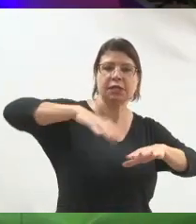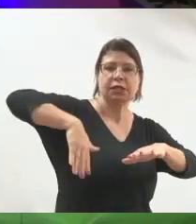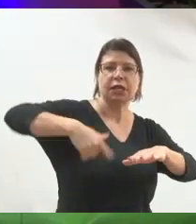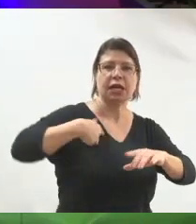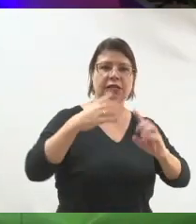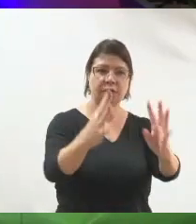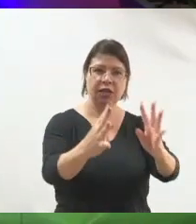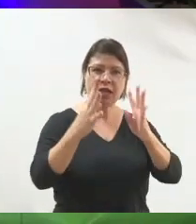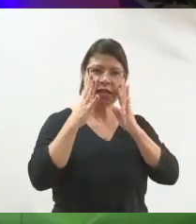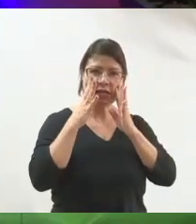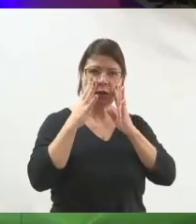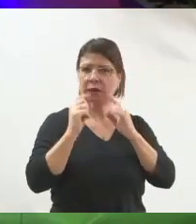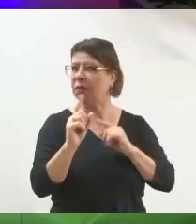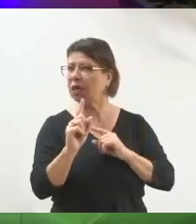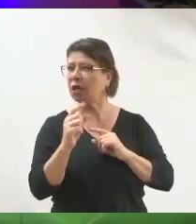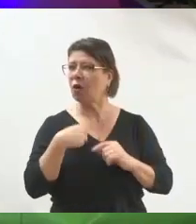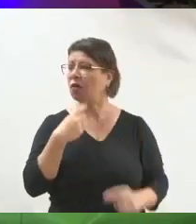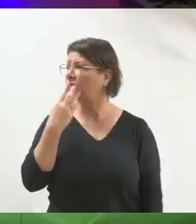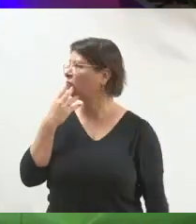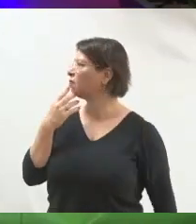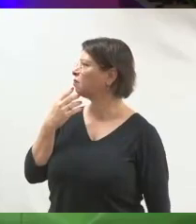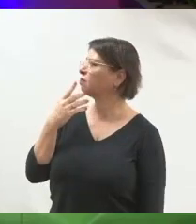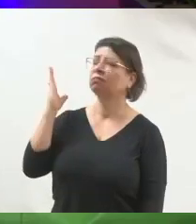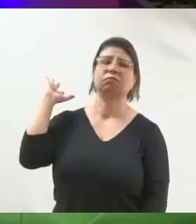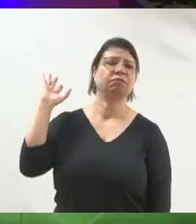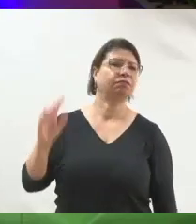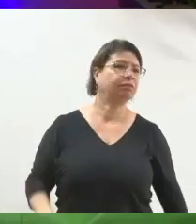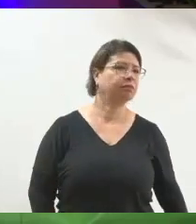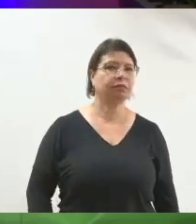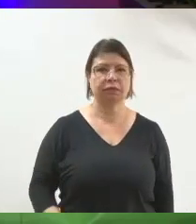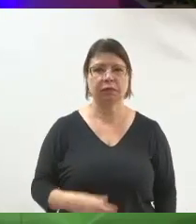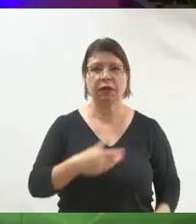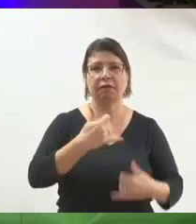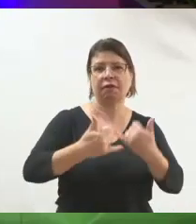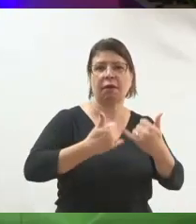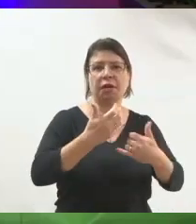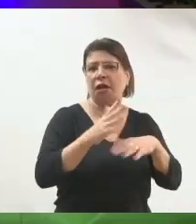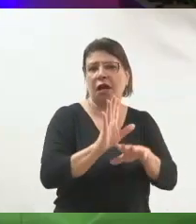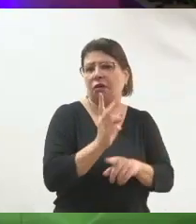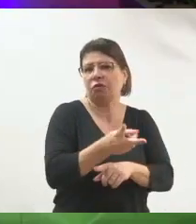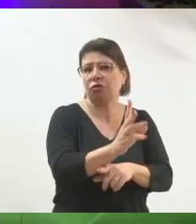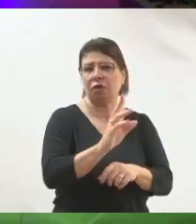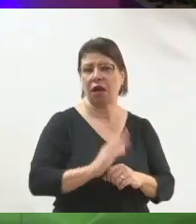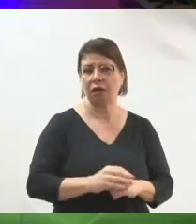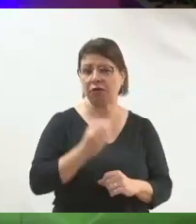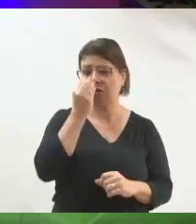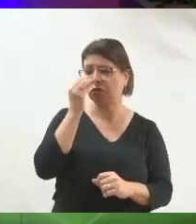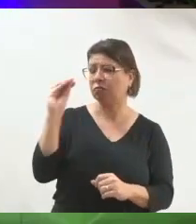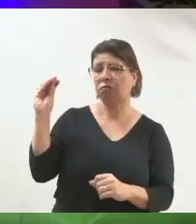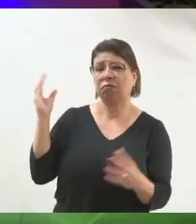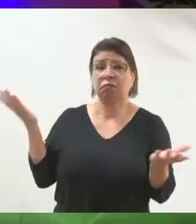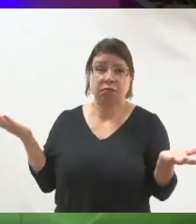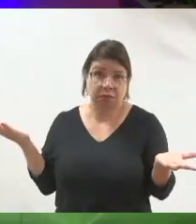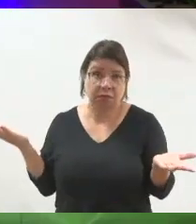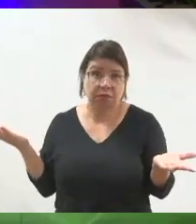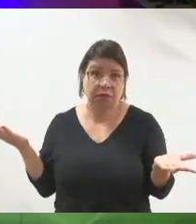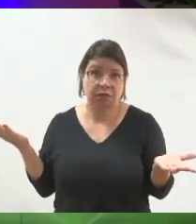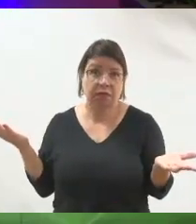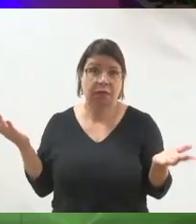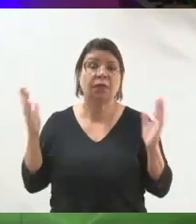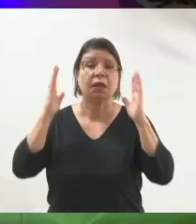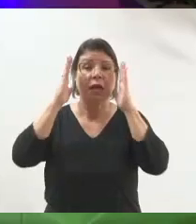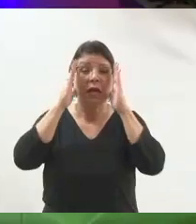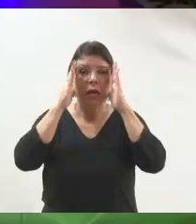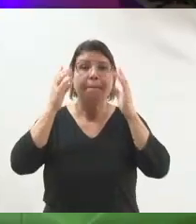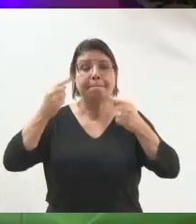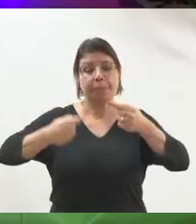atenção em mim ou as pessoas vão virar e continuar fazendo o que elas gostam de fazer ali dentro. A gente sempre brinca assim.